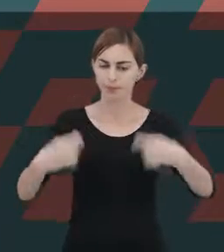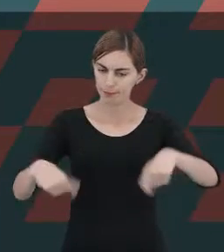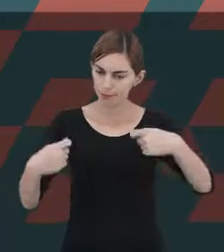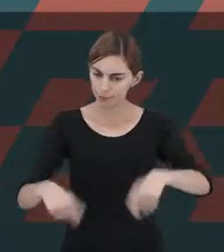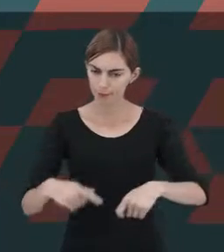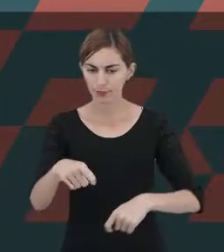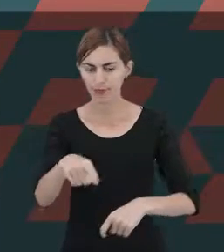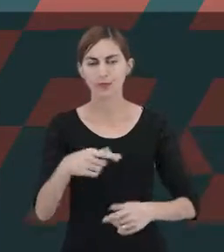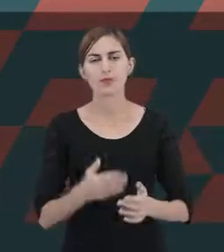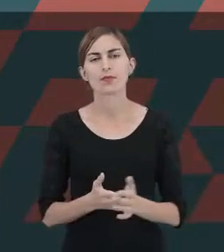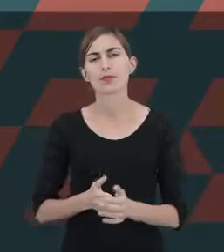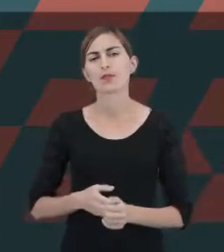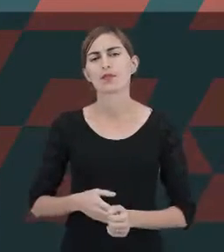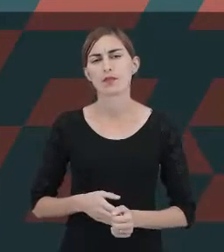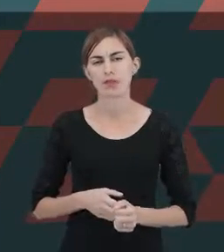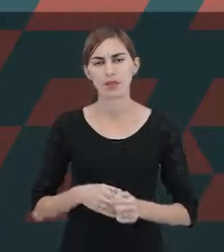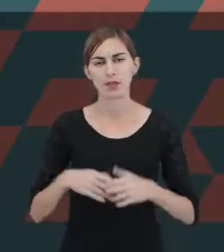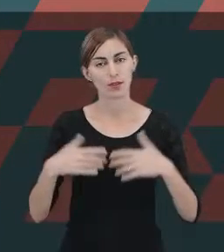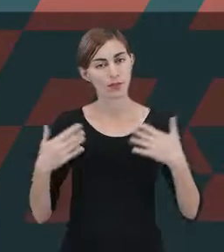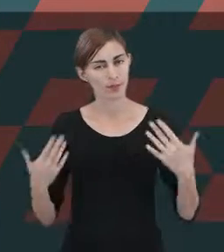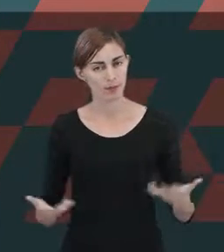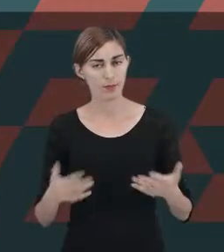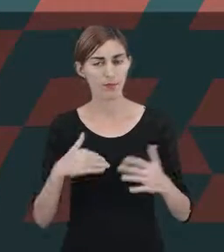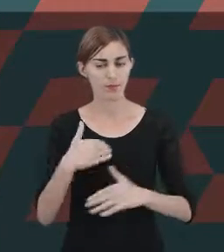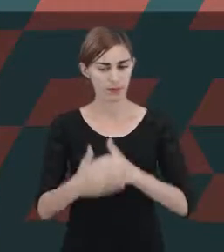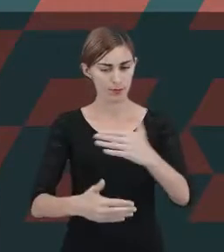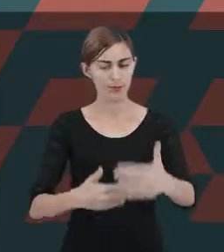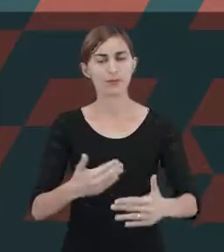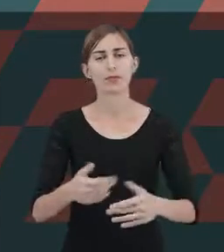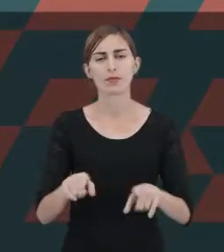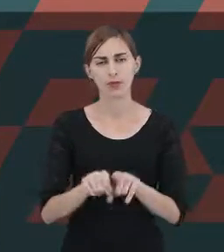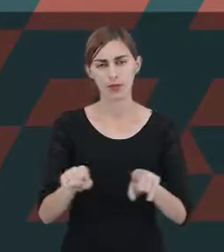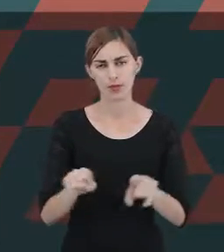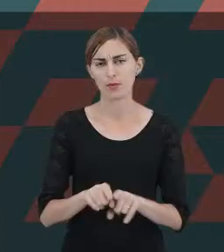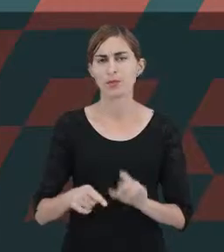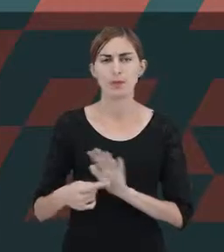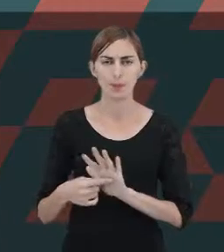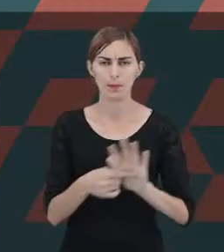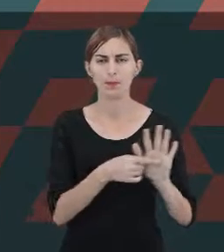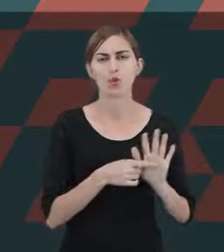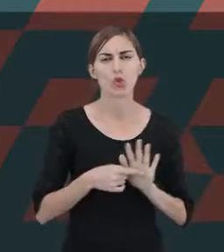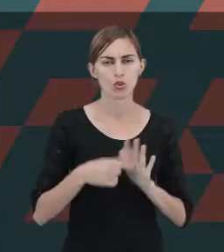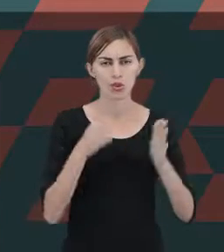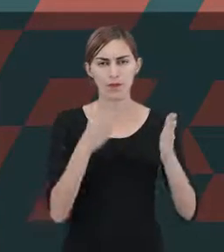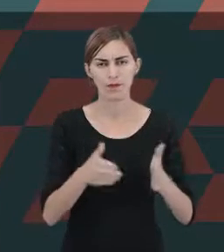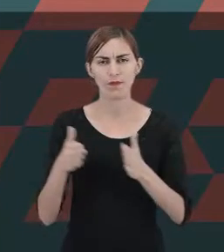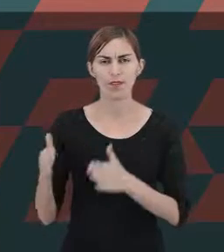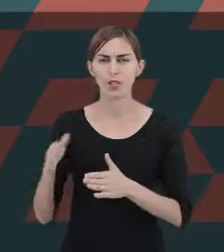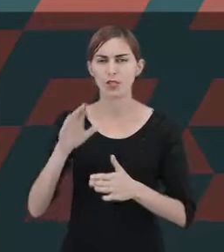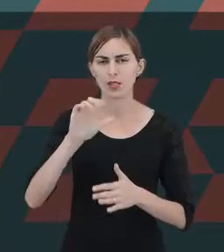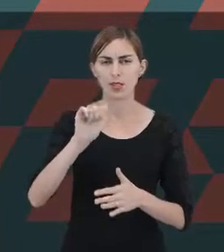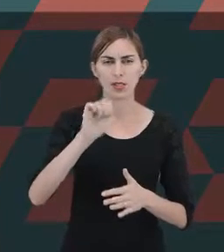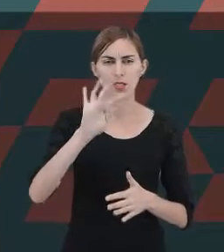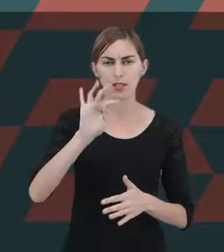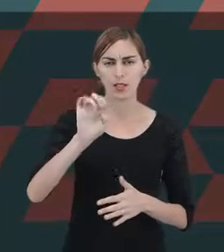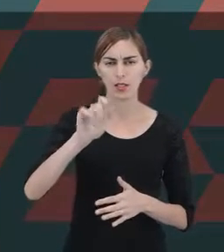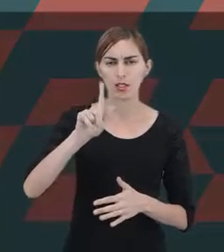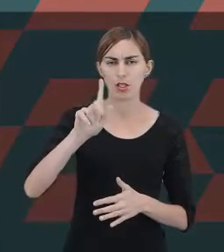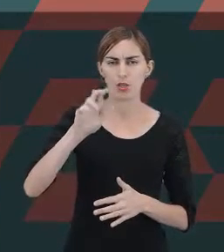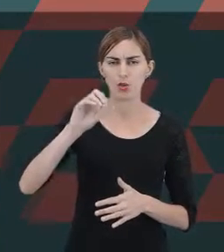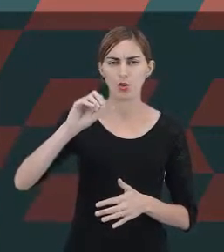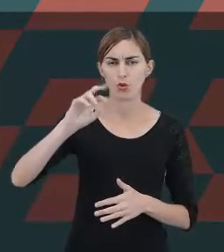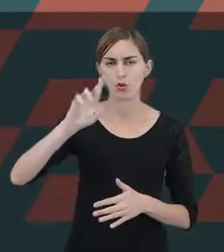aprovação. Em consequência disso, ele também traz para a gente a fase categorial, que seria